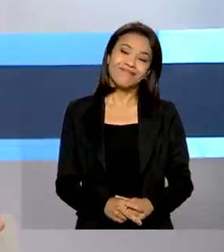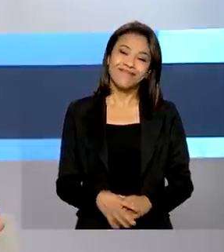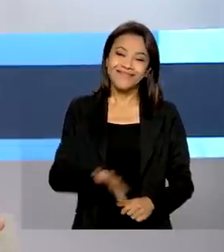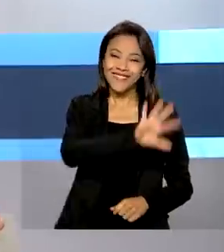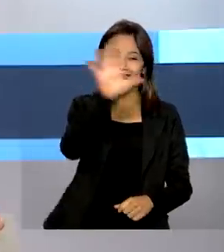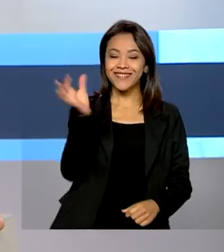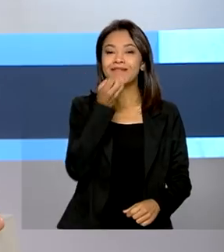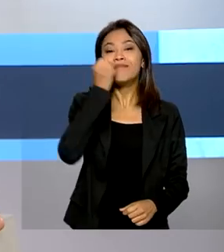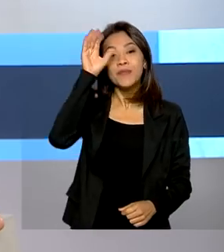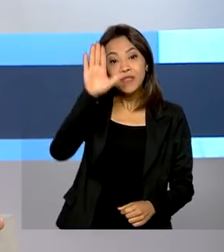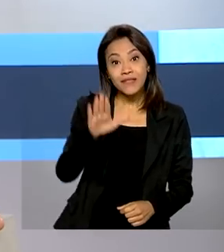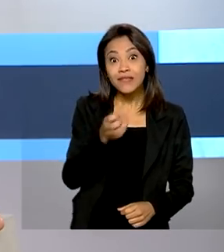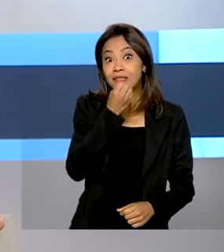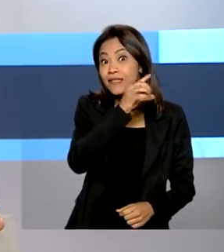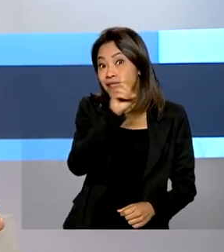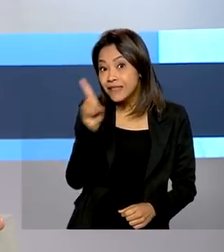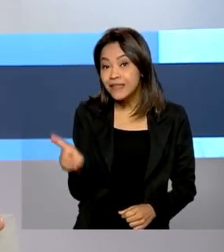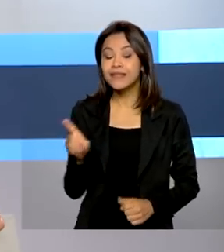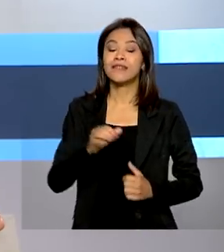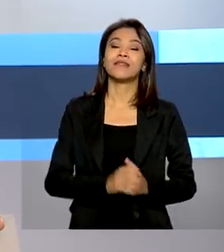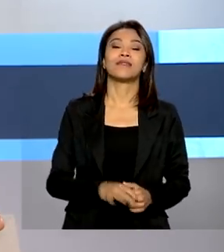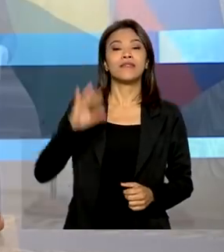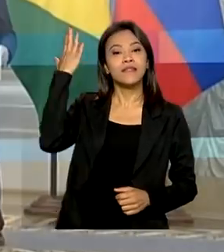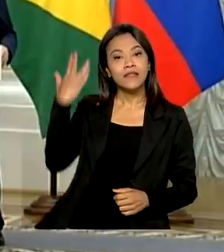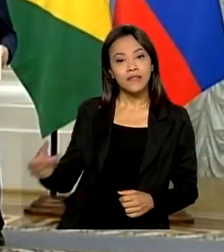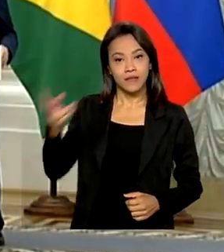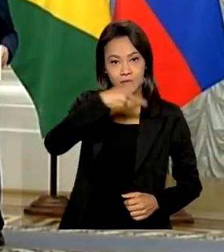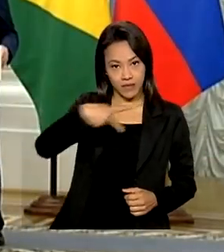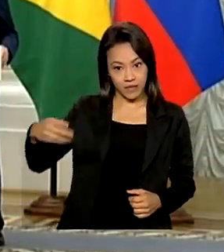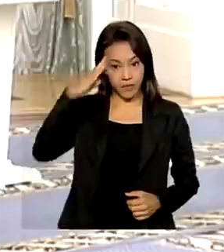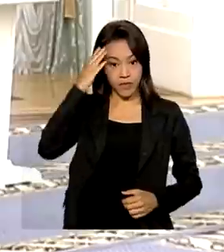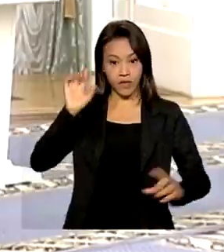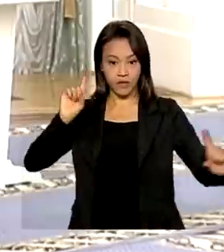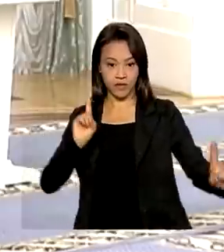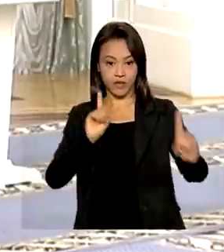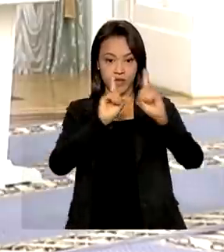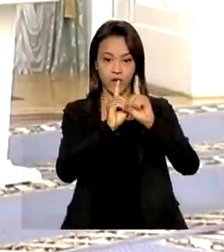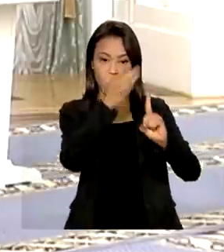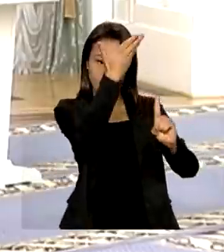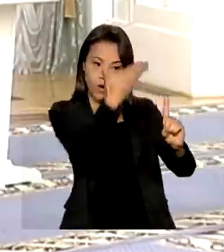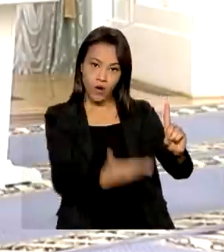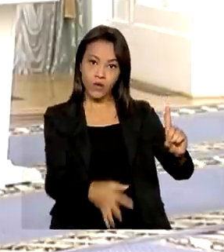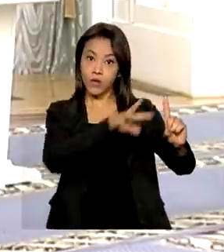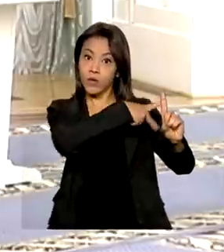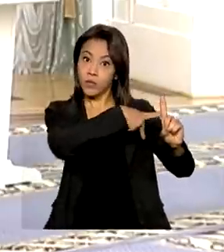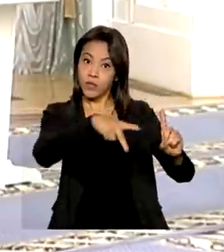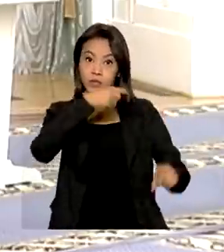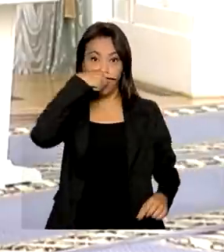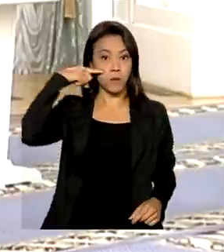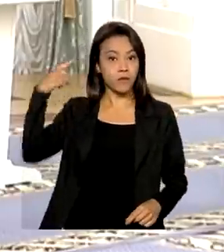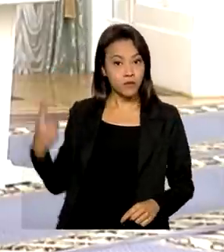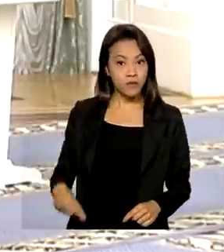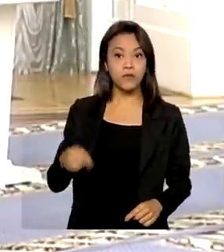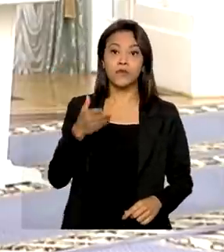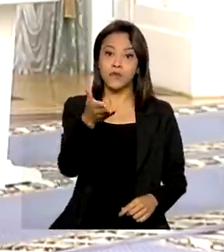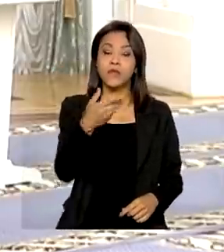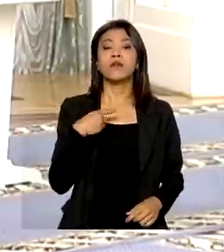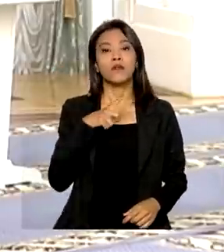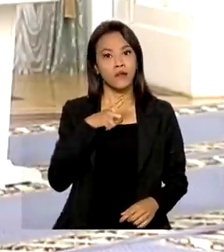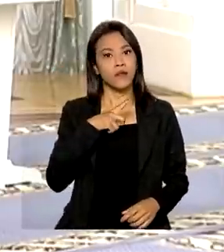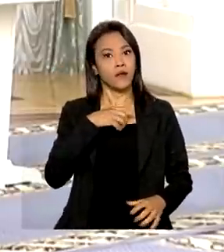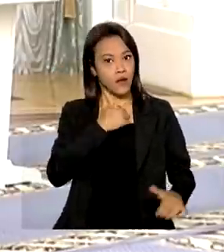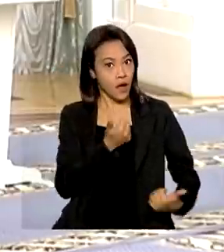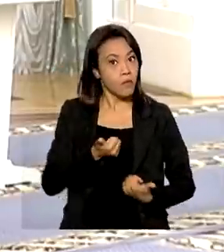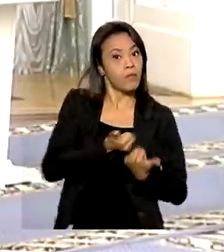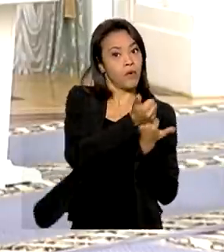Olá, bom dia! O presidente Jair Bolsonaro se encontra com o líder russo Vladimir Putin e recebe apoio para